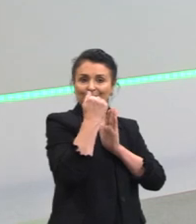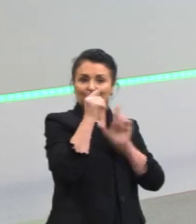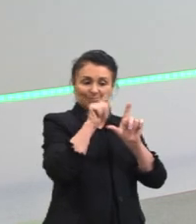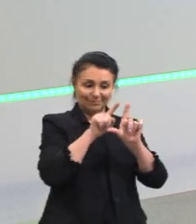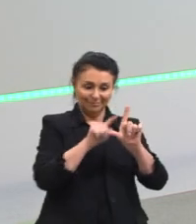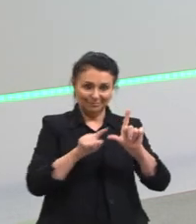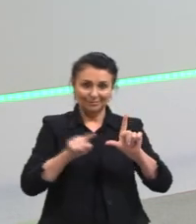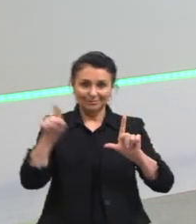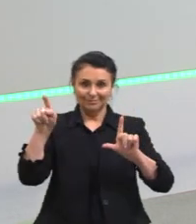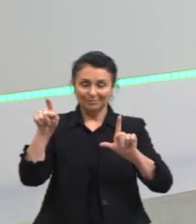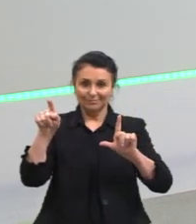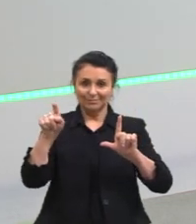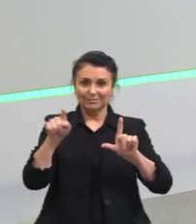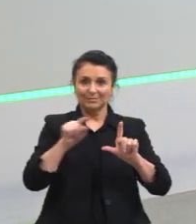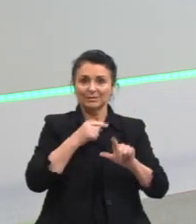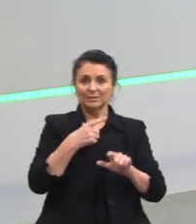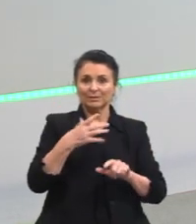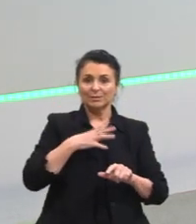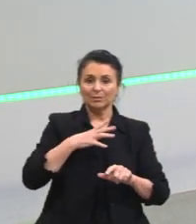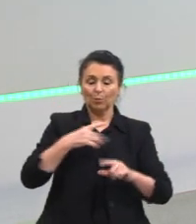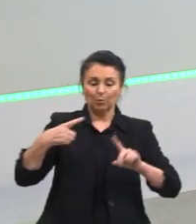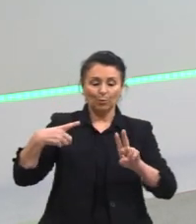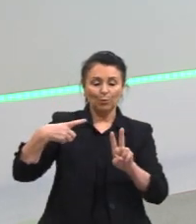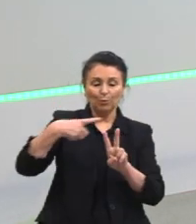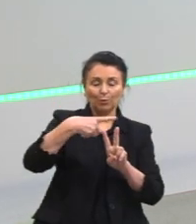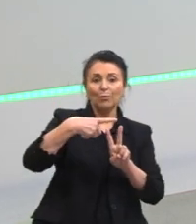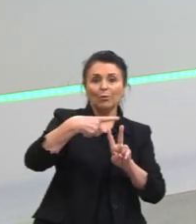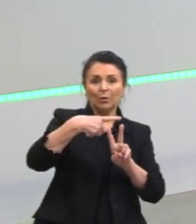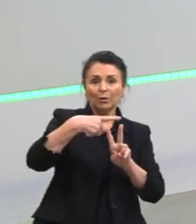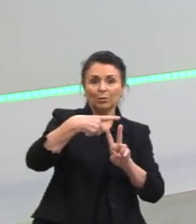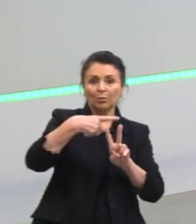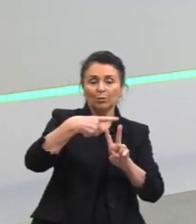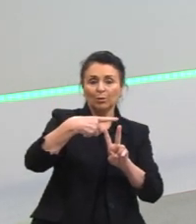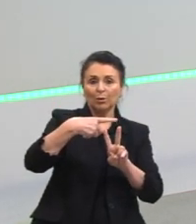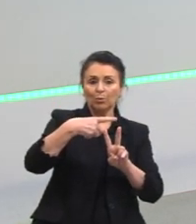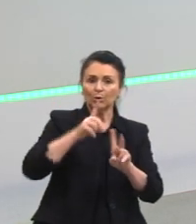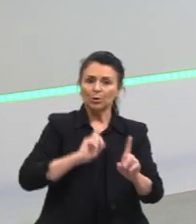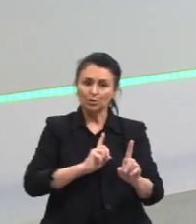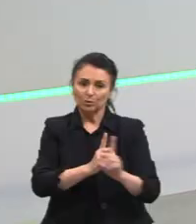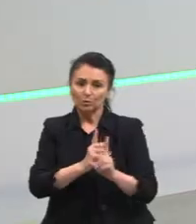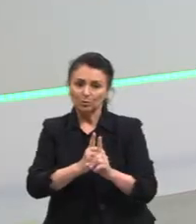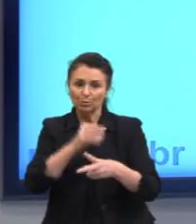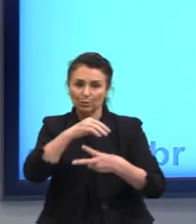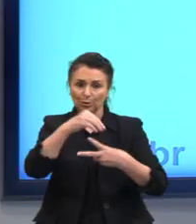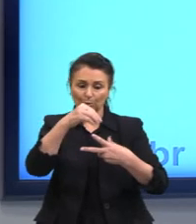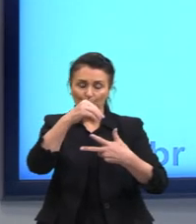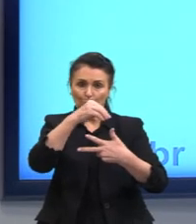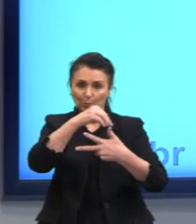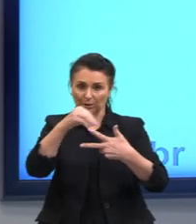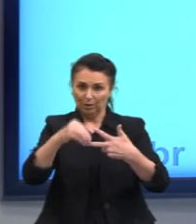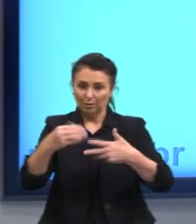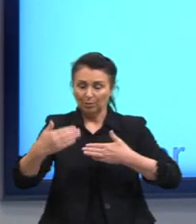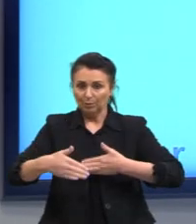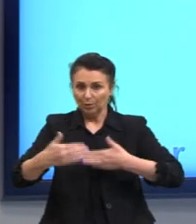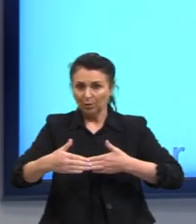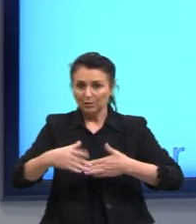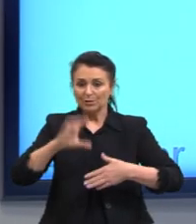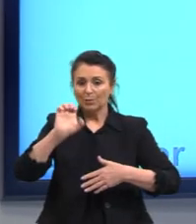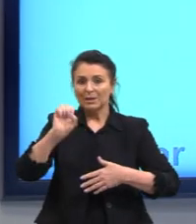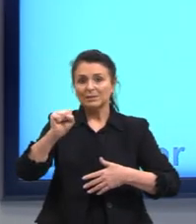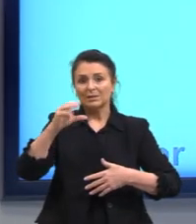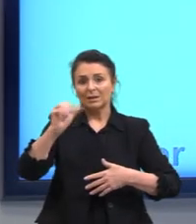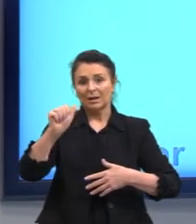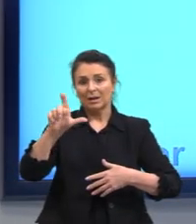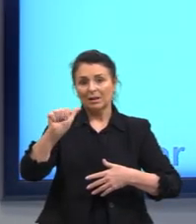com essa questão do vetor, né? Porque, geralmente, o que a gente encontra no Enem são coisas escalares,